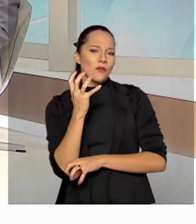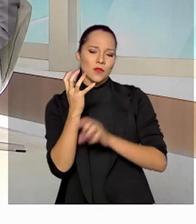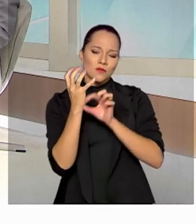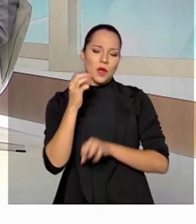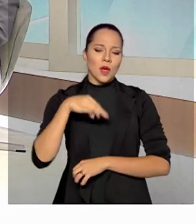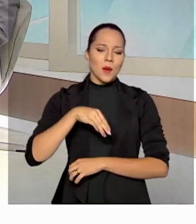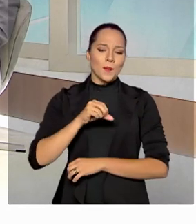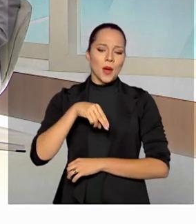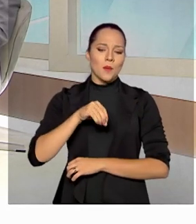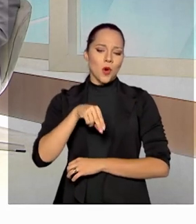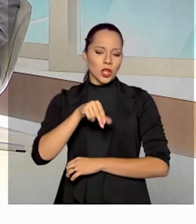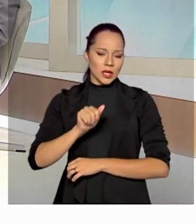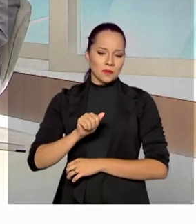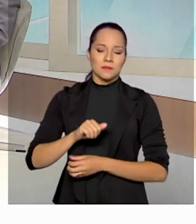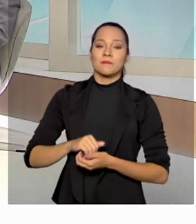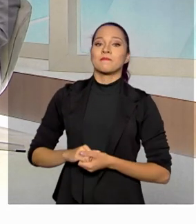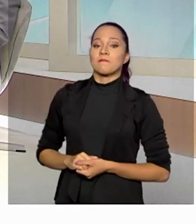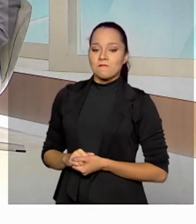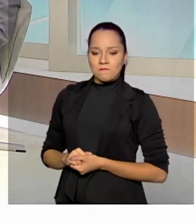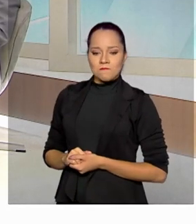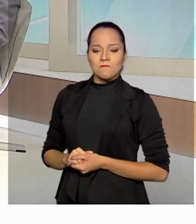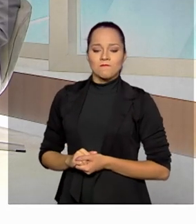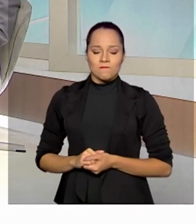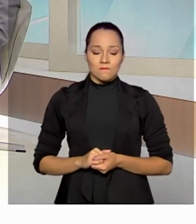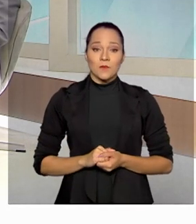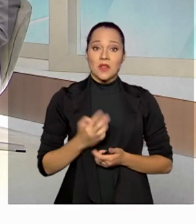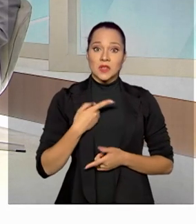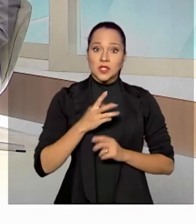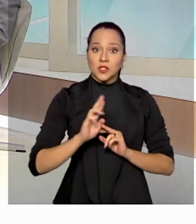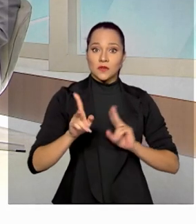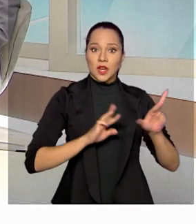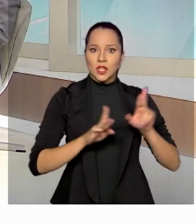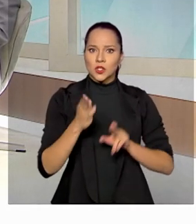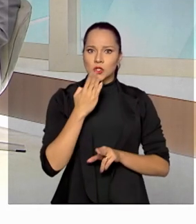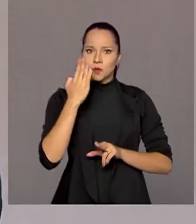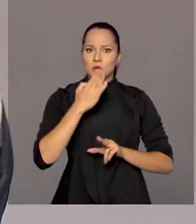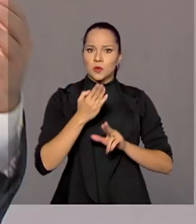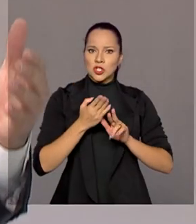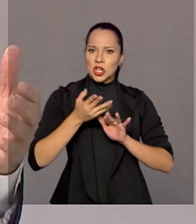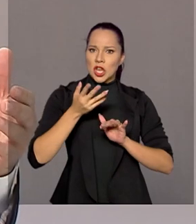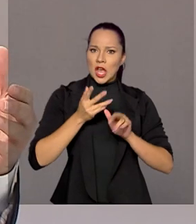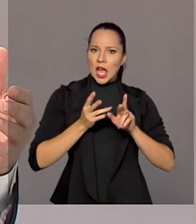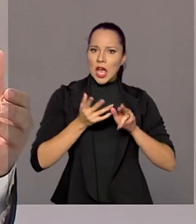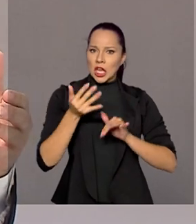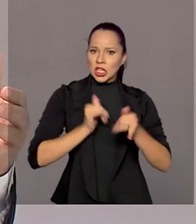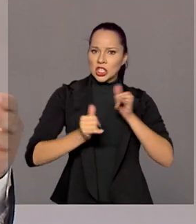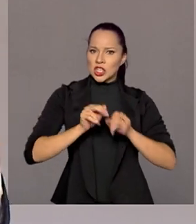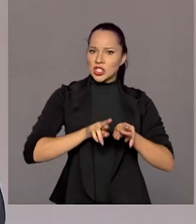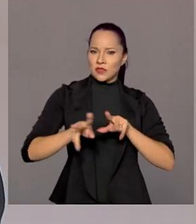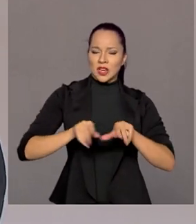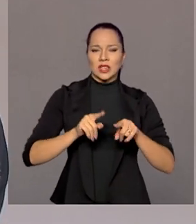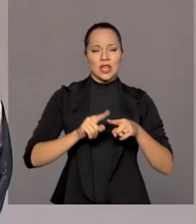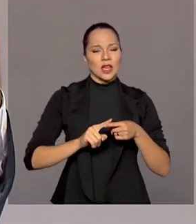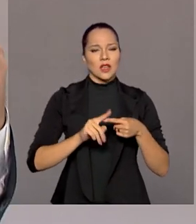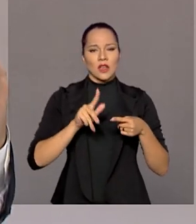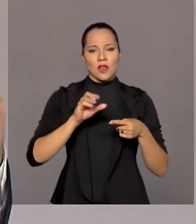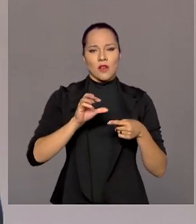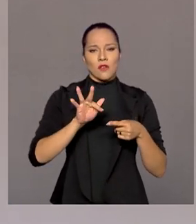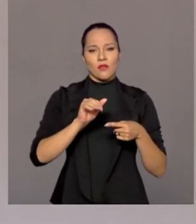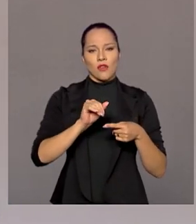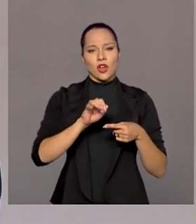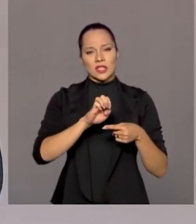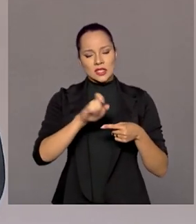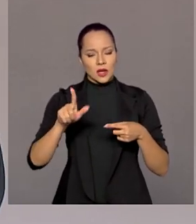Agora, considerando todos esses diferentes tipos de produção de energia, nós temos os combustíveis fósseis, nós temos